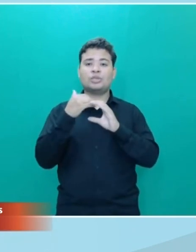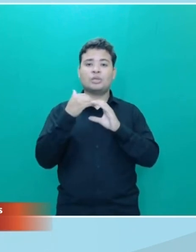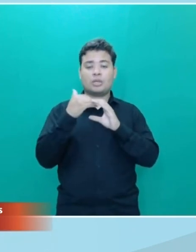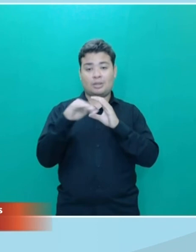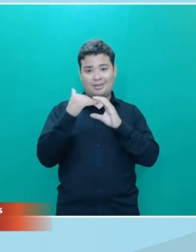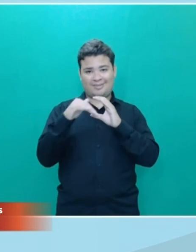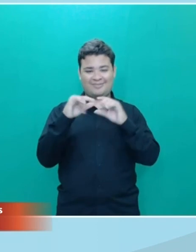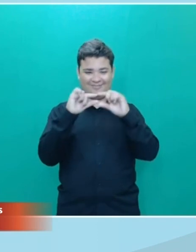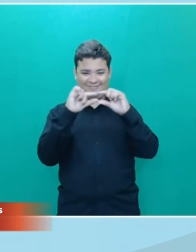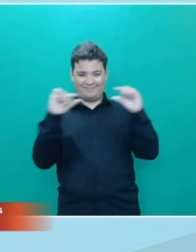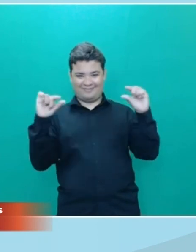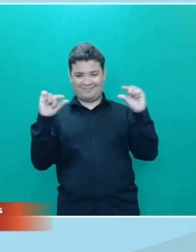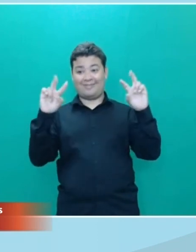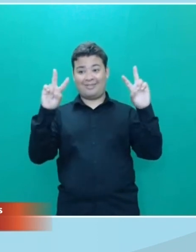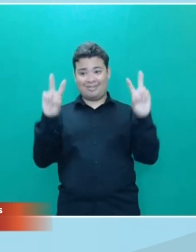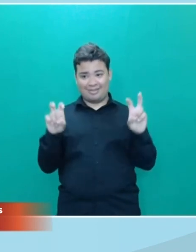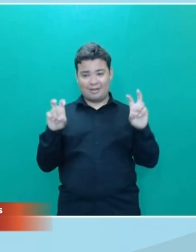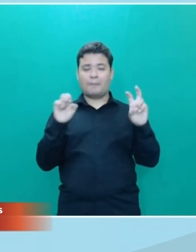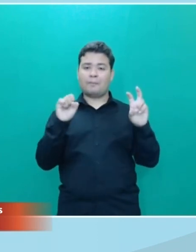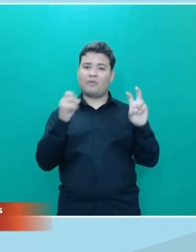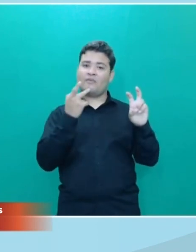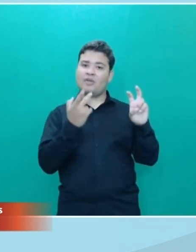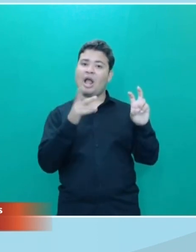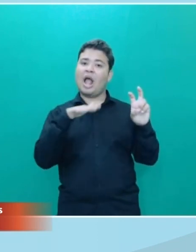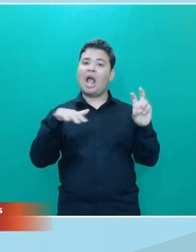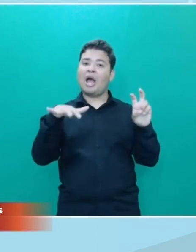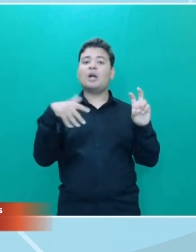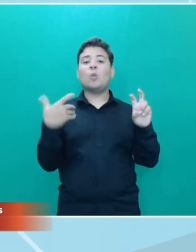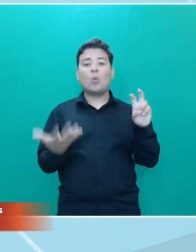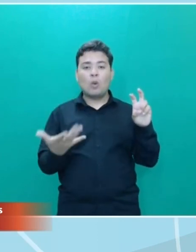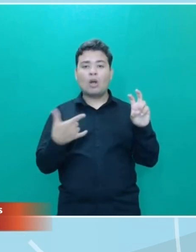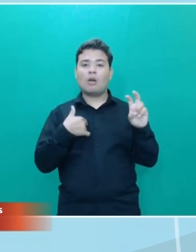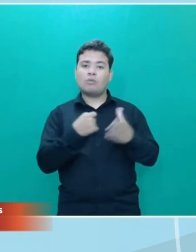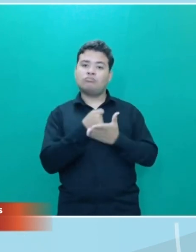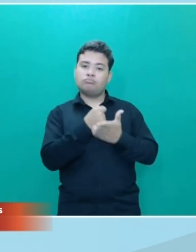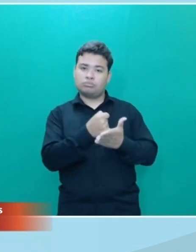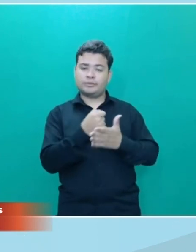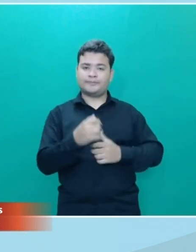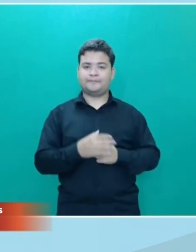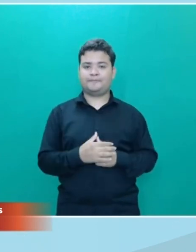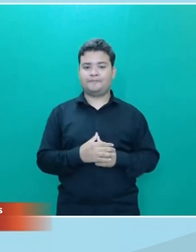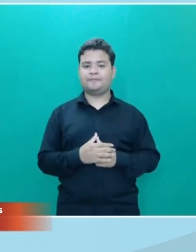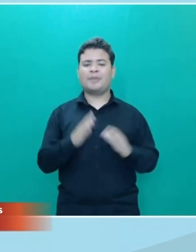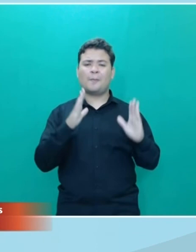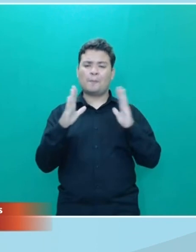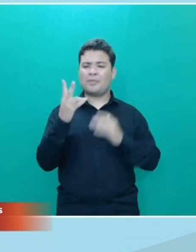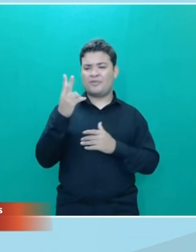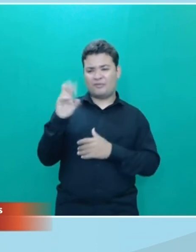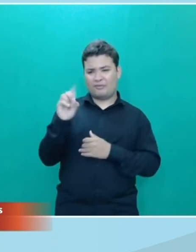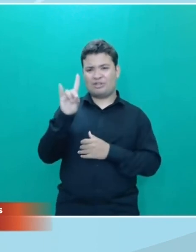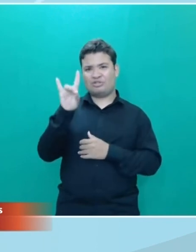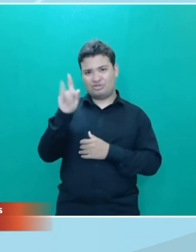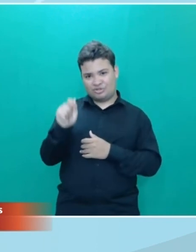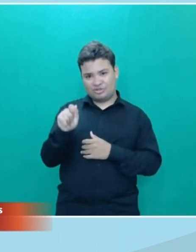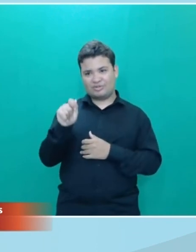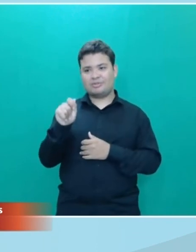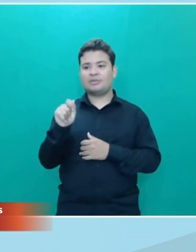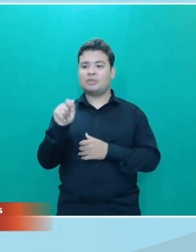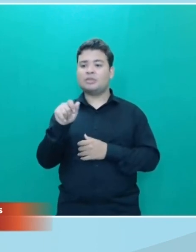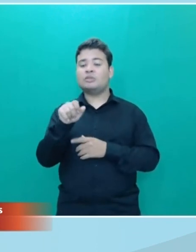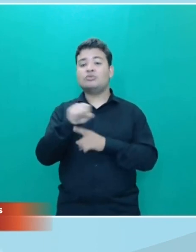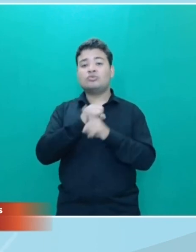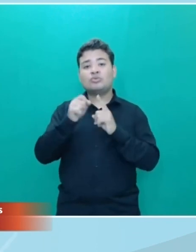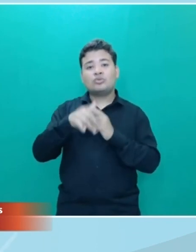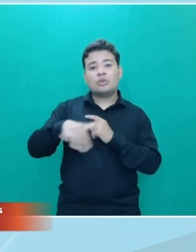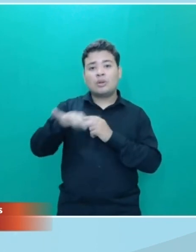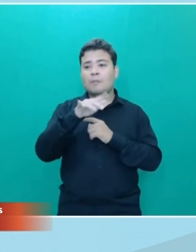deseja enviar a sua contribuição. Depois desse período de 20 dias de encontros com a sociedade civil coleta